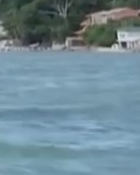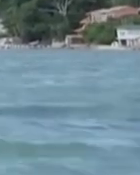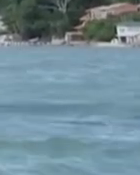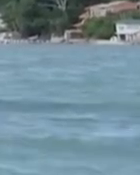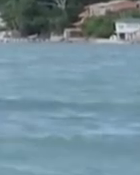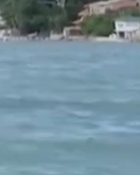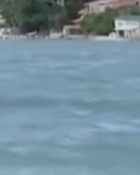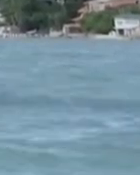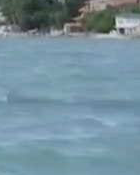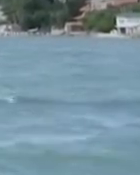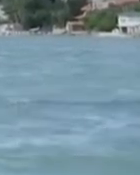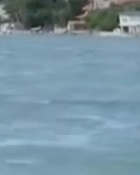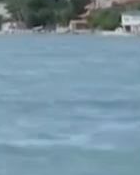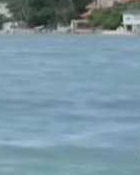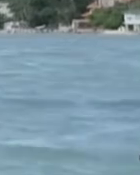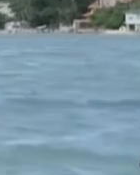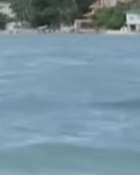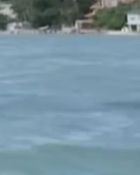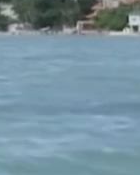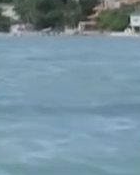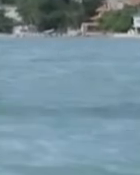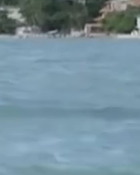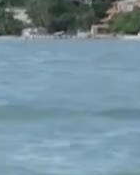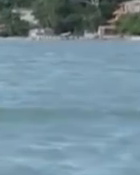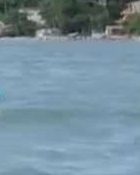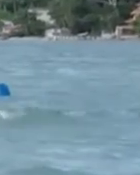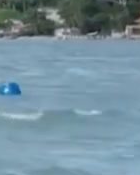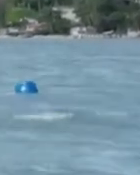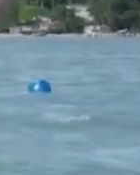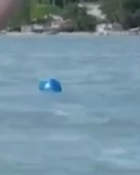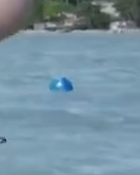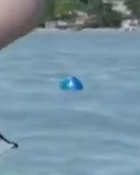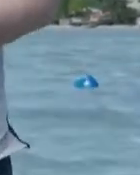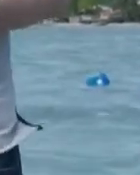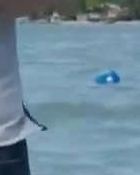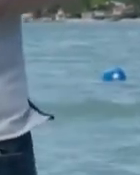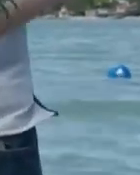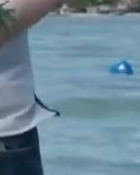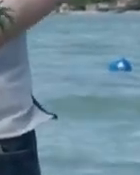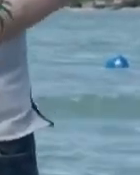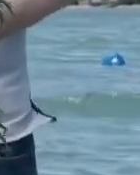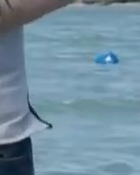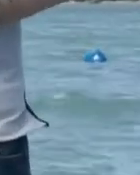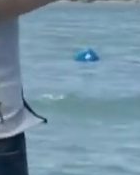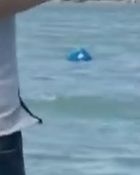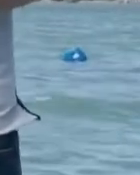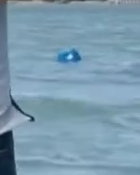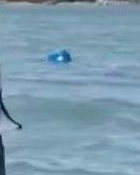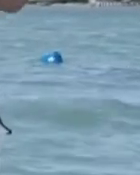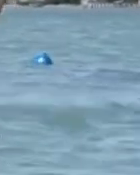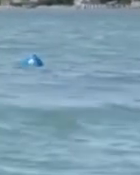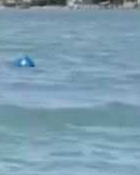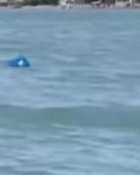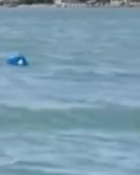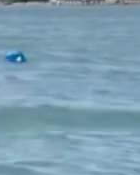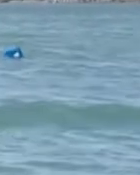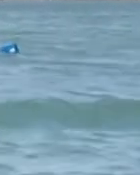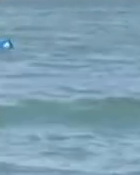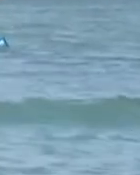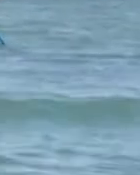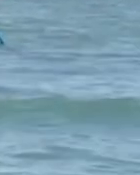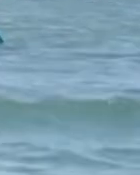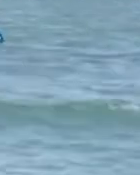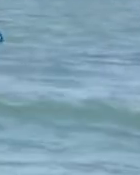acionamos a bancada federal os nossos três deputores o governo do estado a empagre a UFSC a